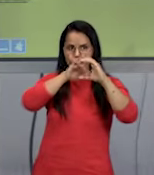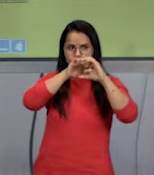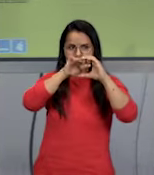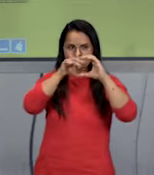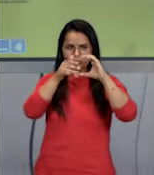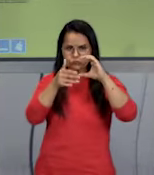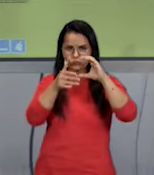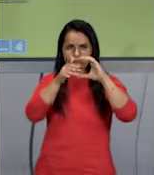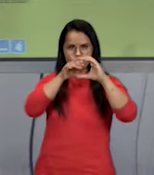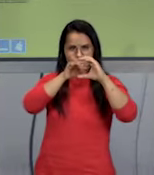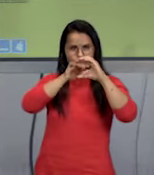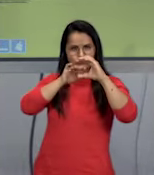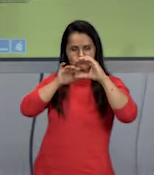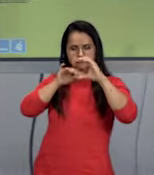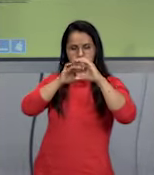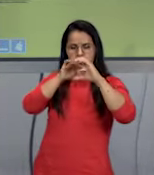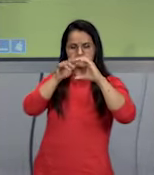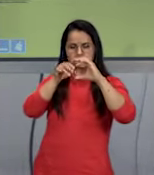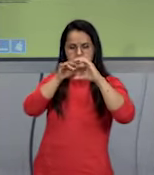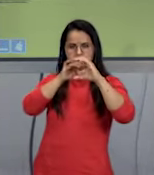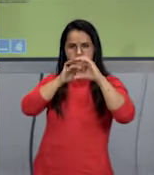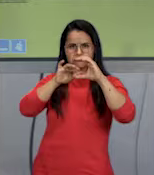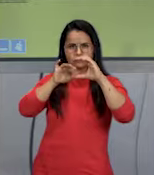dentro das células lançados.